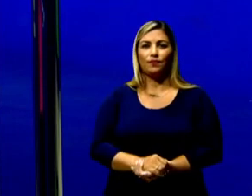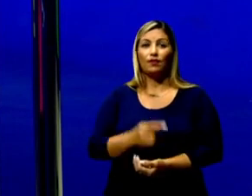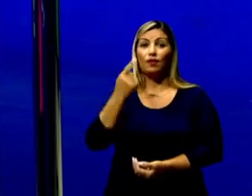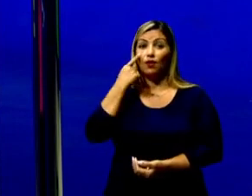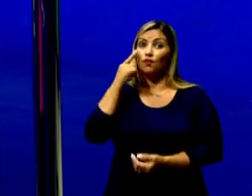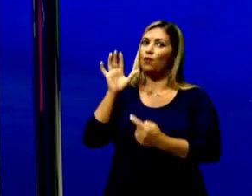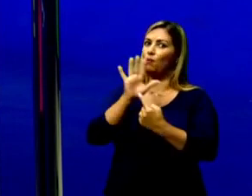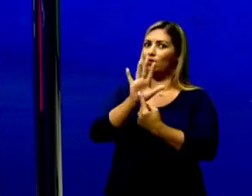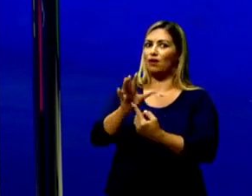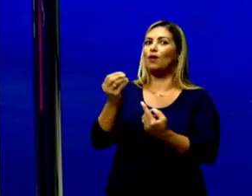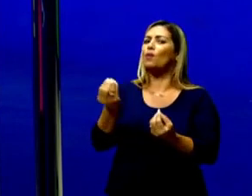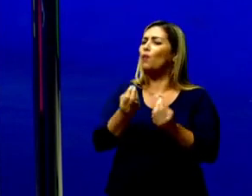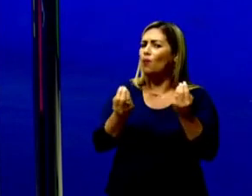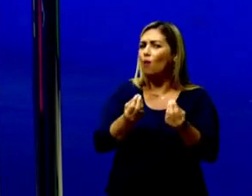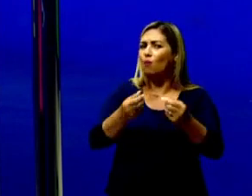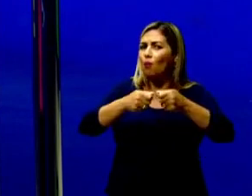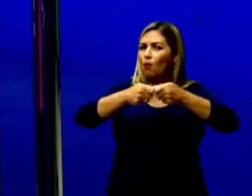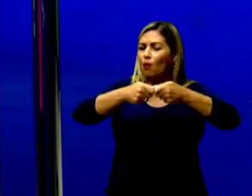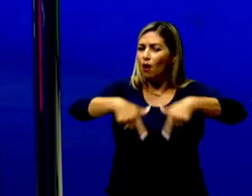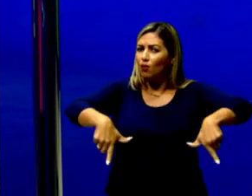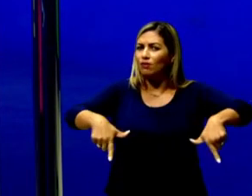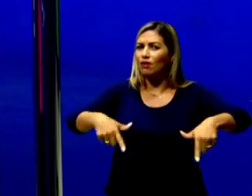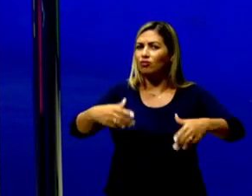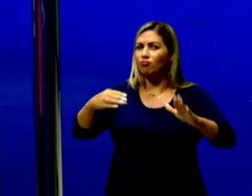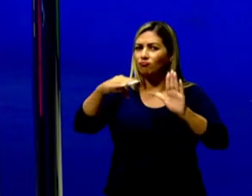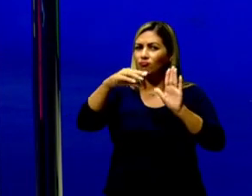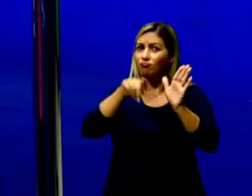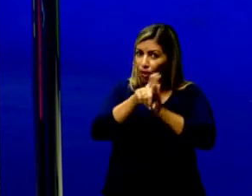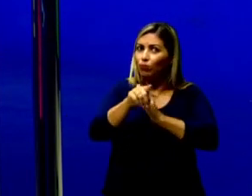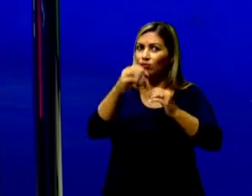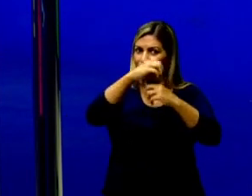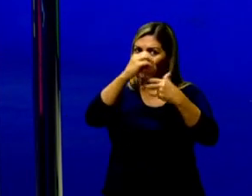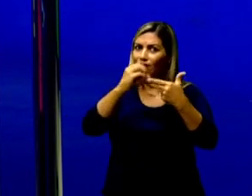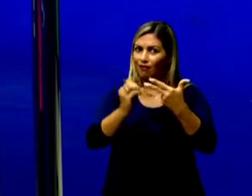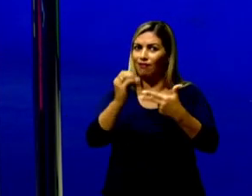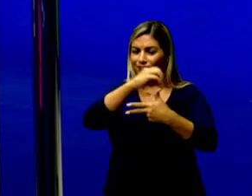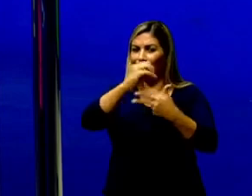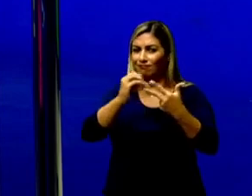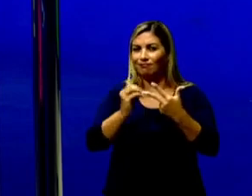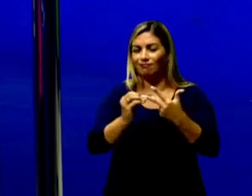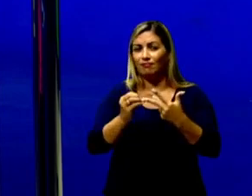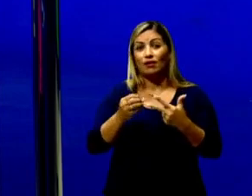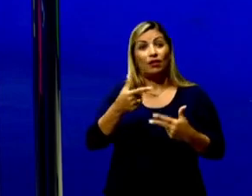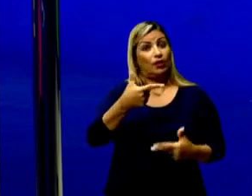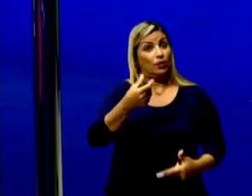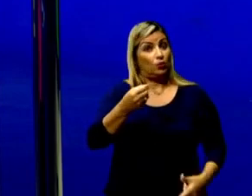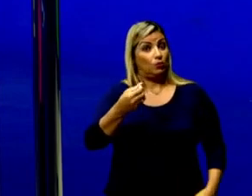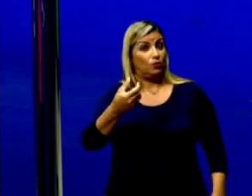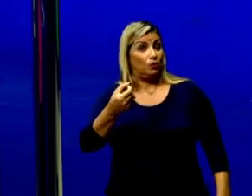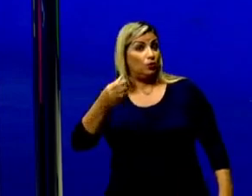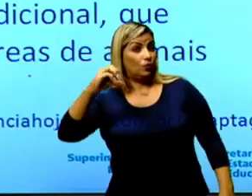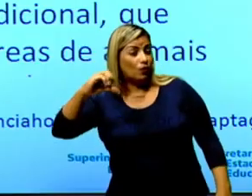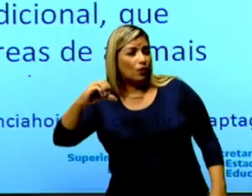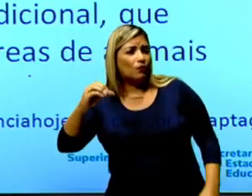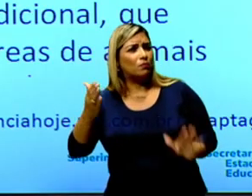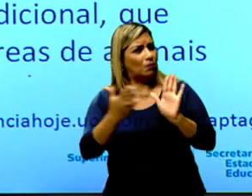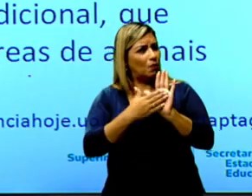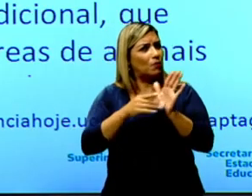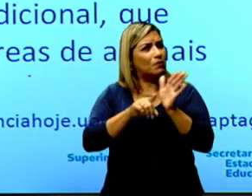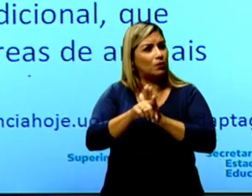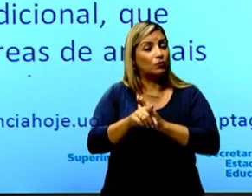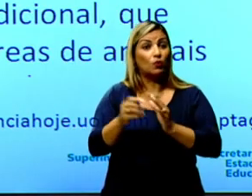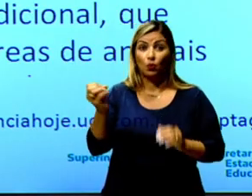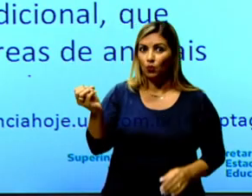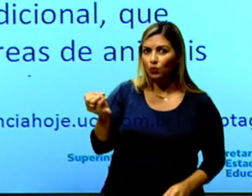aqui como que isso é abordado no Enem. Uma questão de 2009 propôs o seguinte. Um novo método para